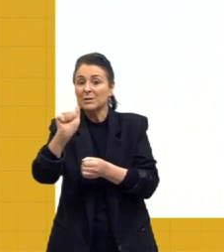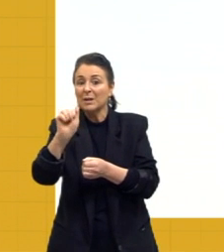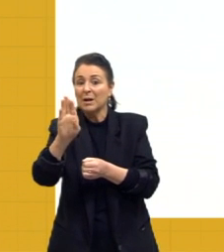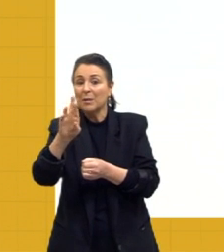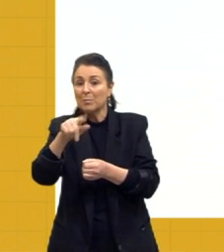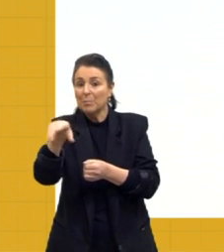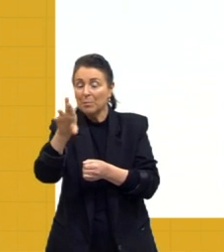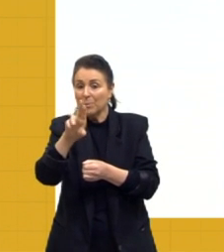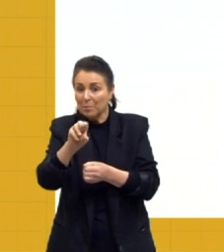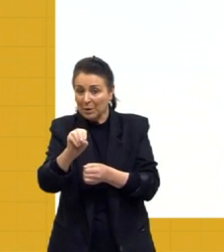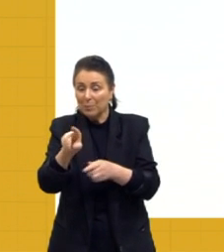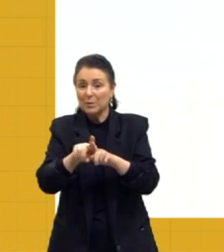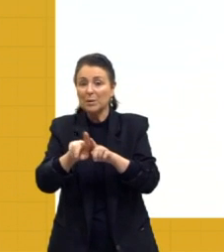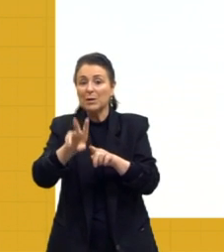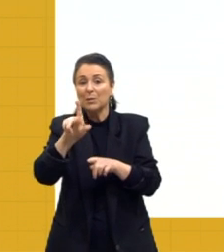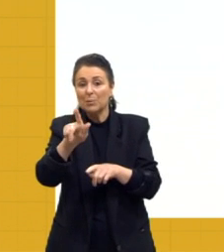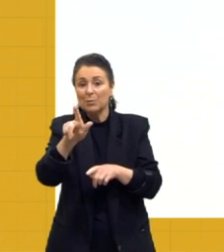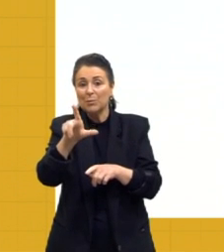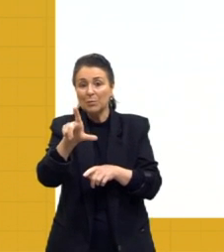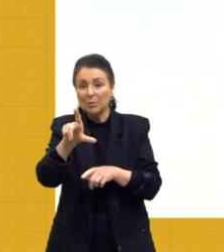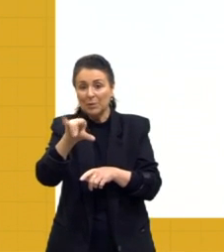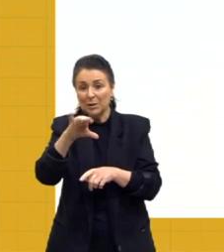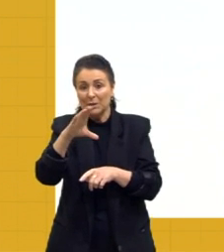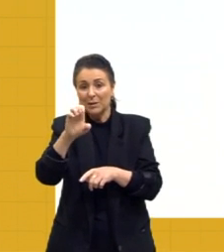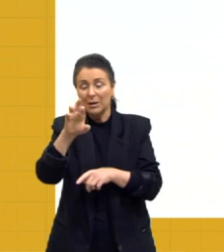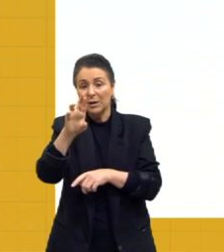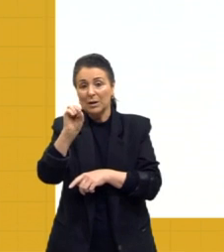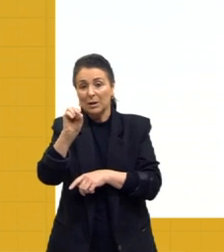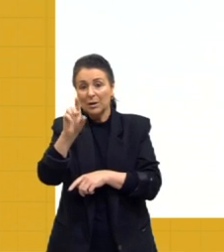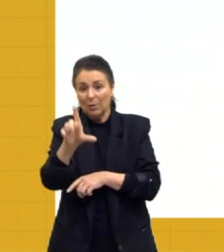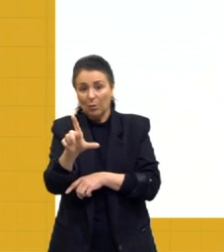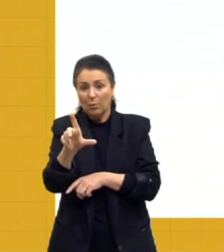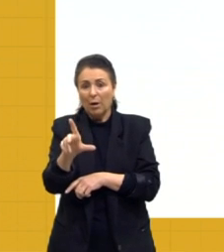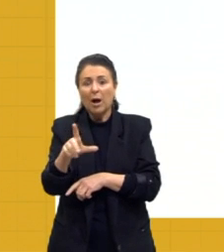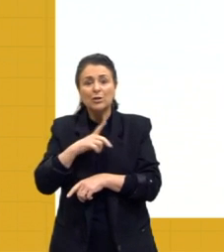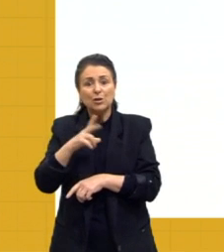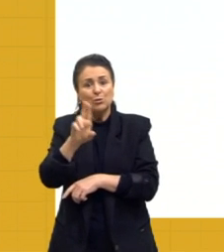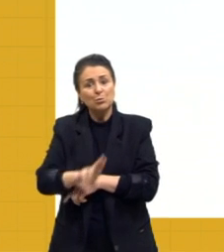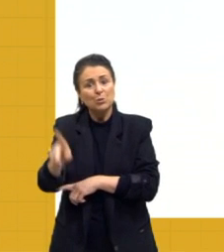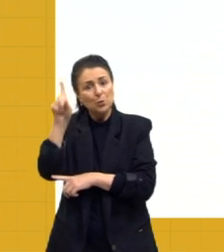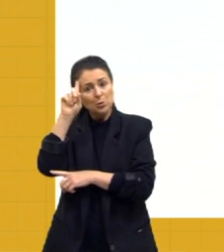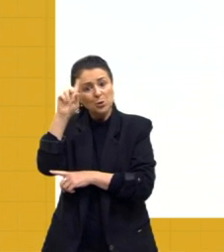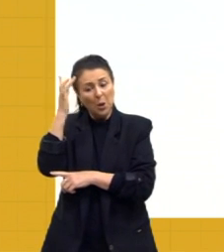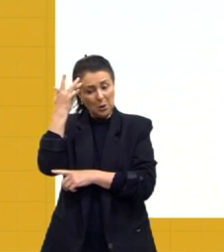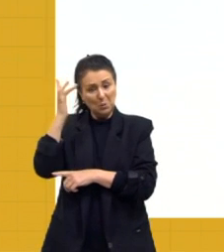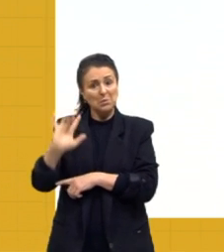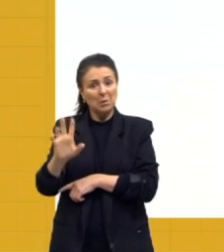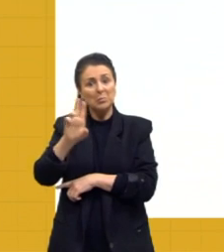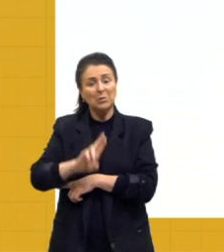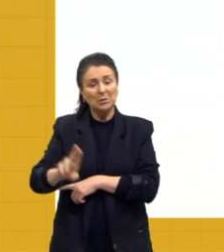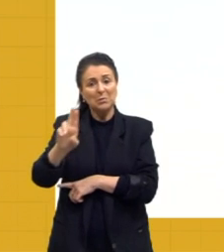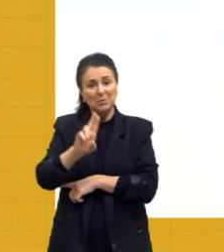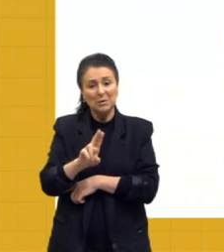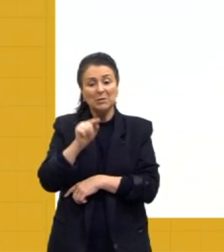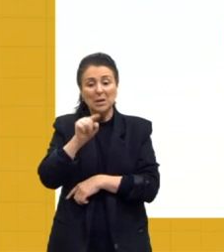de óleo, que são os ésteres, né? Então, eles estão aí no nosso dia a dia e muitas vezes a gente nem sabe o que está acontecendo.